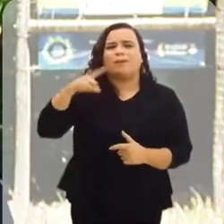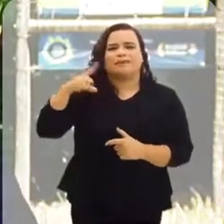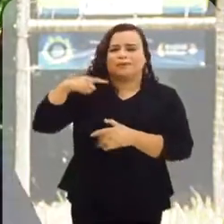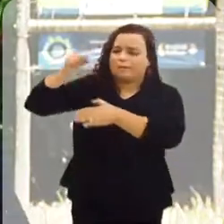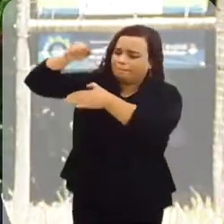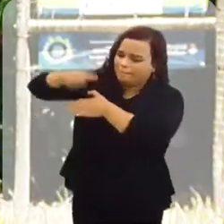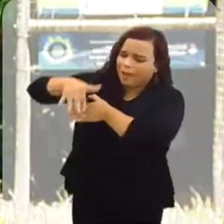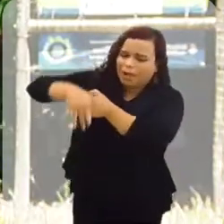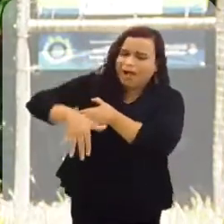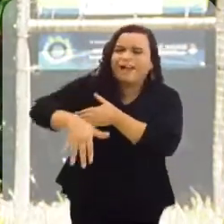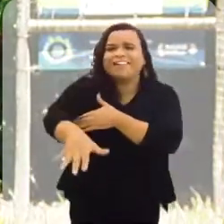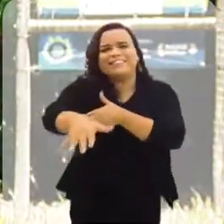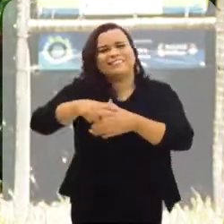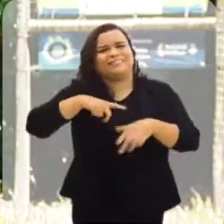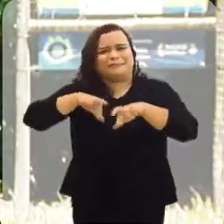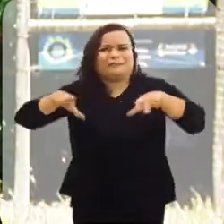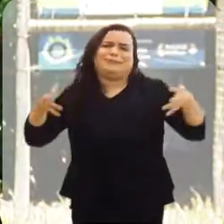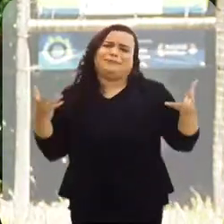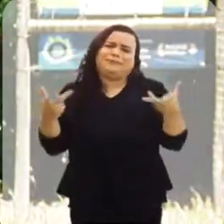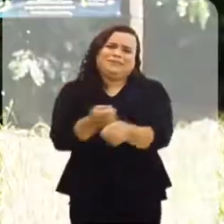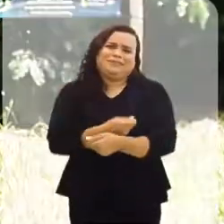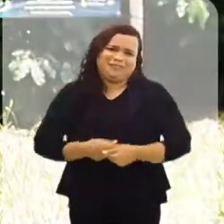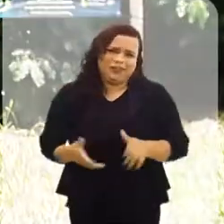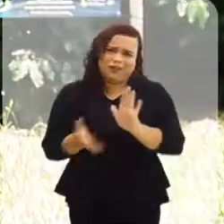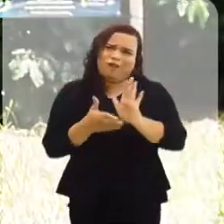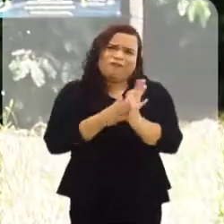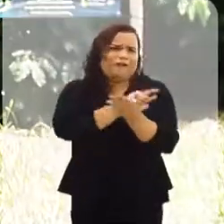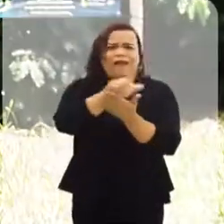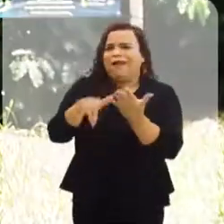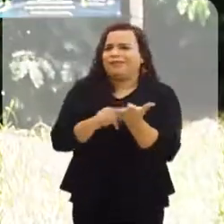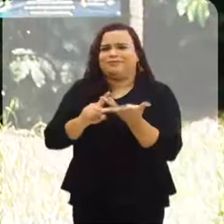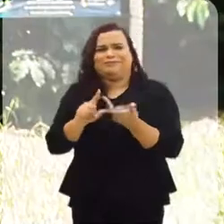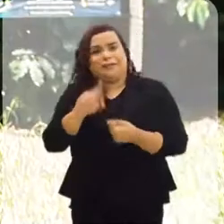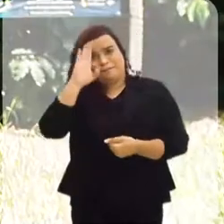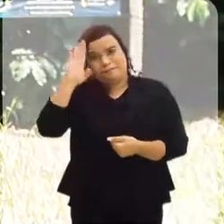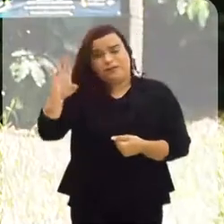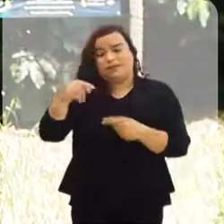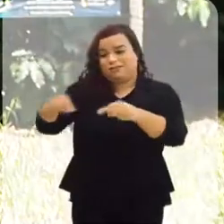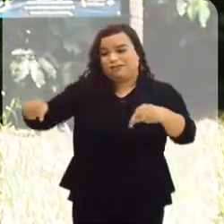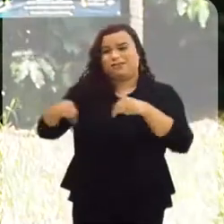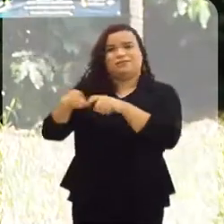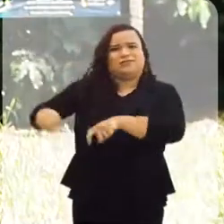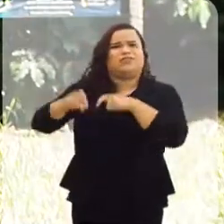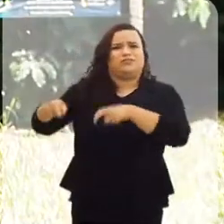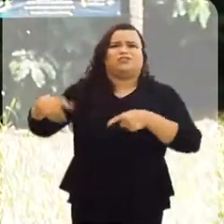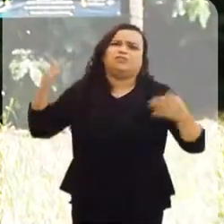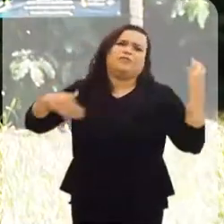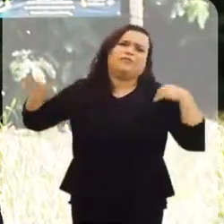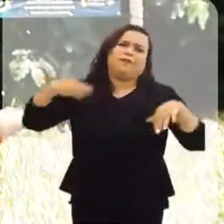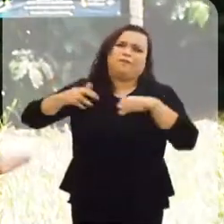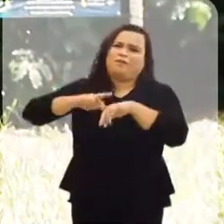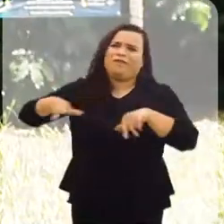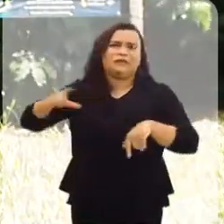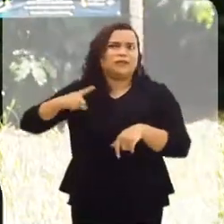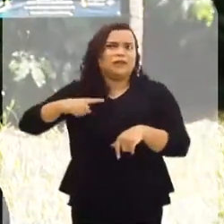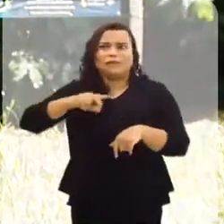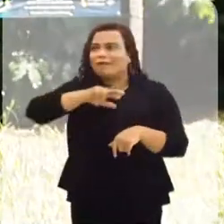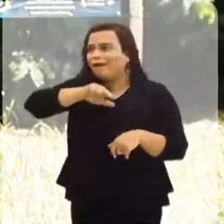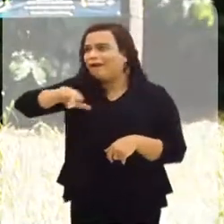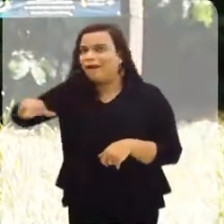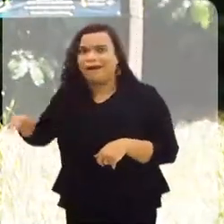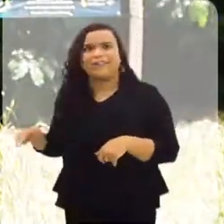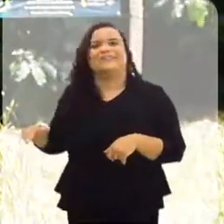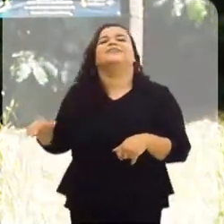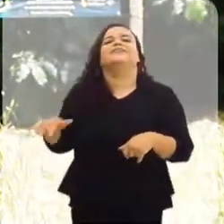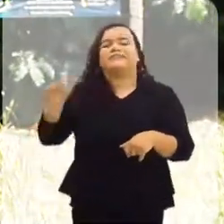corredeiras, com as famosas cachoeiras do Vale do Mazomba. Acho que não falta oferta, principalmente dos sítios de lazer, tem muitos sítios famosos,